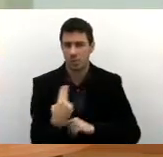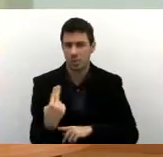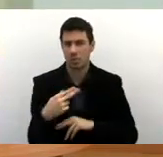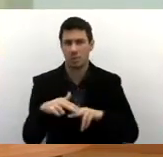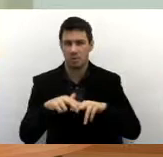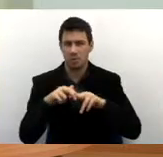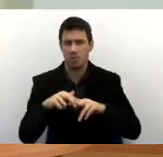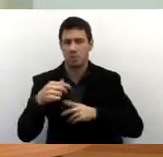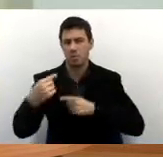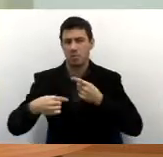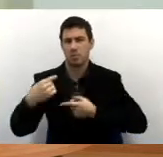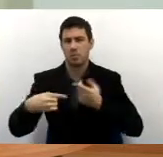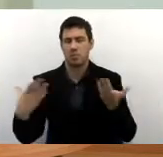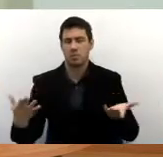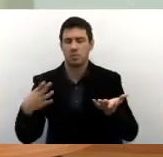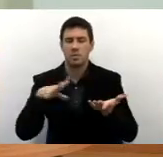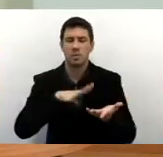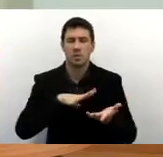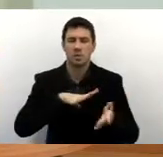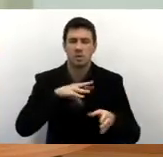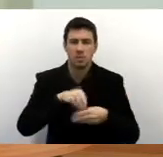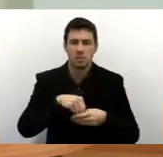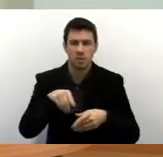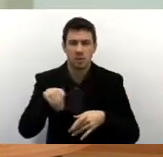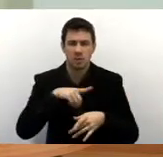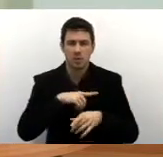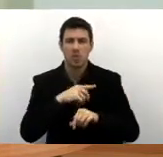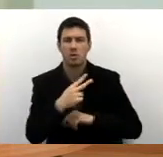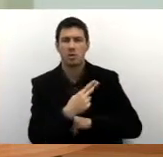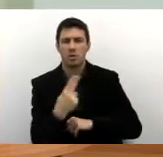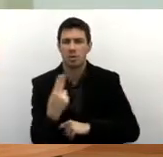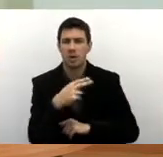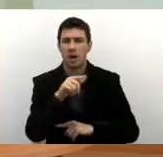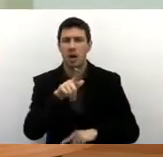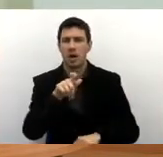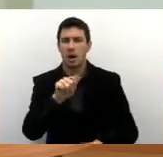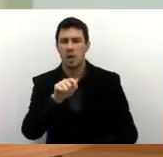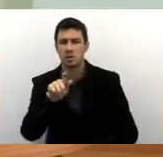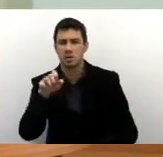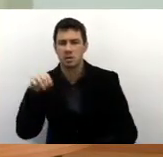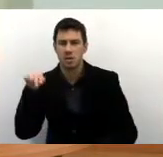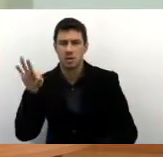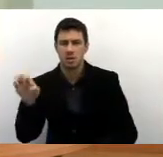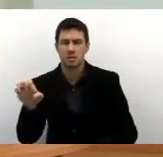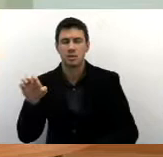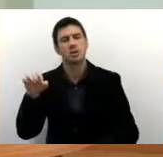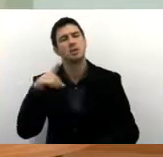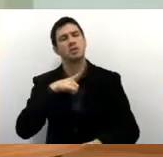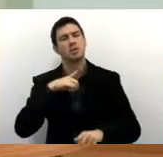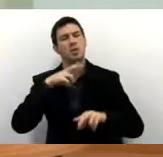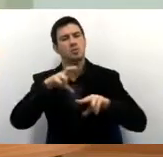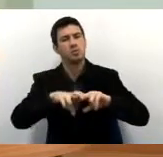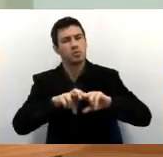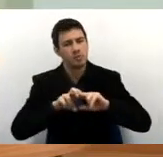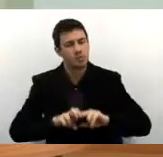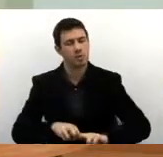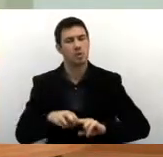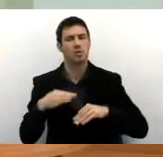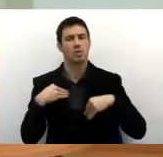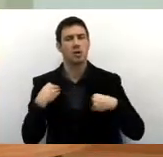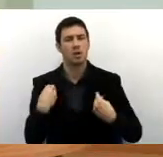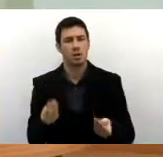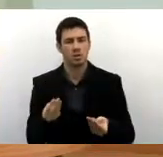da classe política aqui do município de Guarulhos. Então, eles são nomeados na Agende, e com a justificativa de estar prestando os